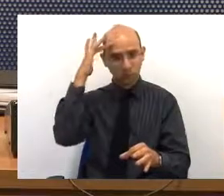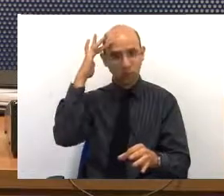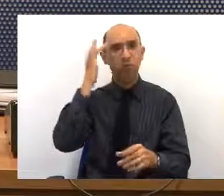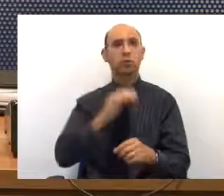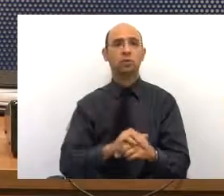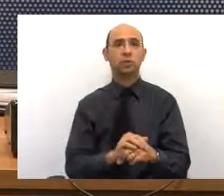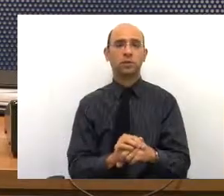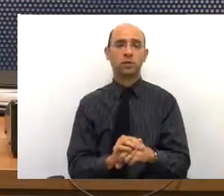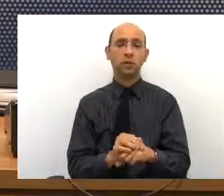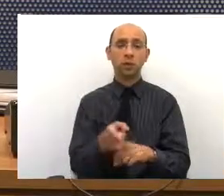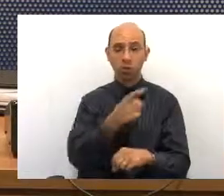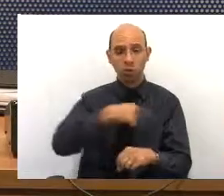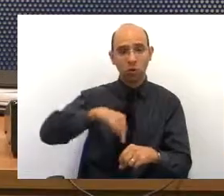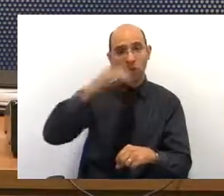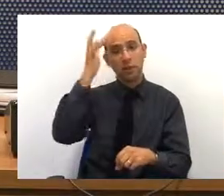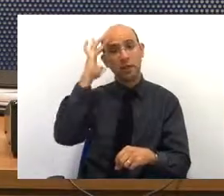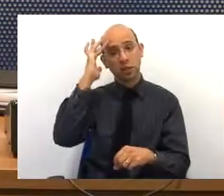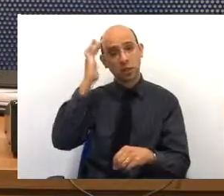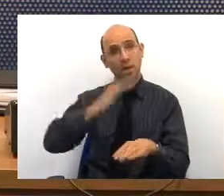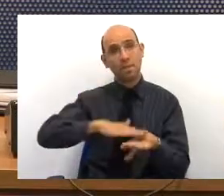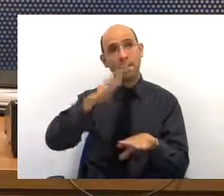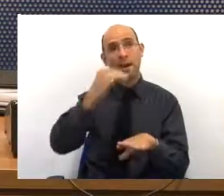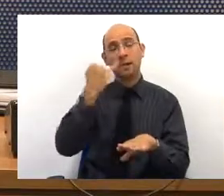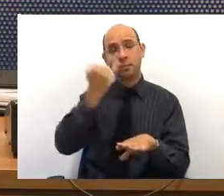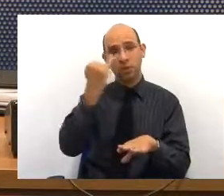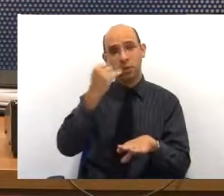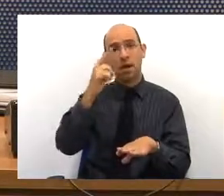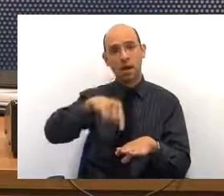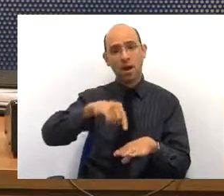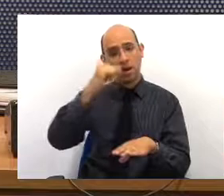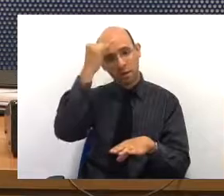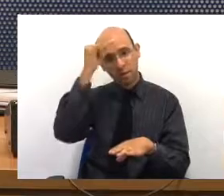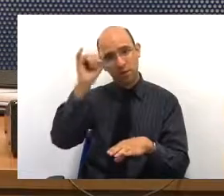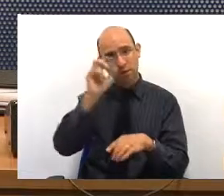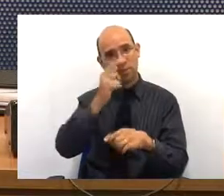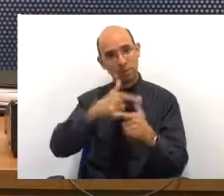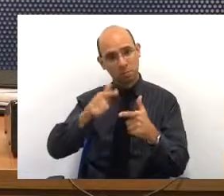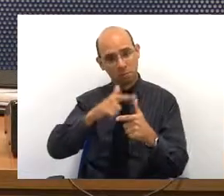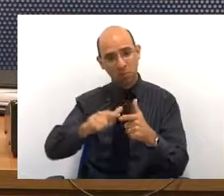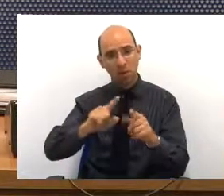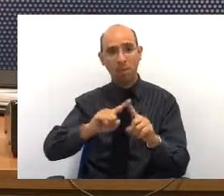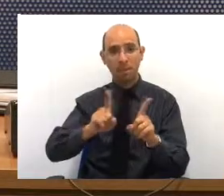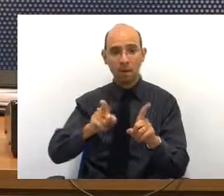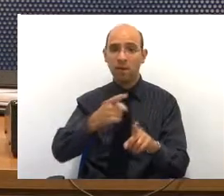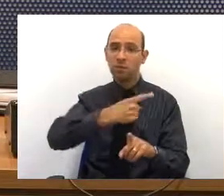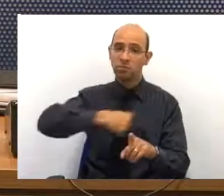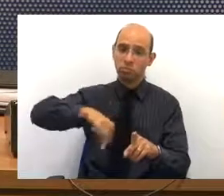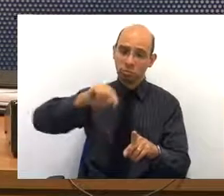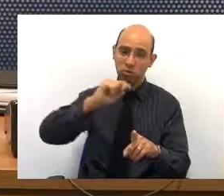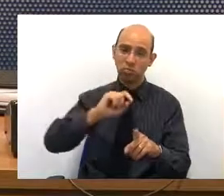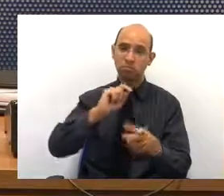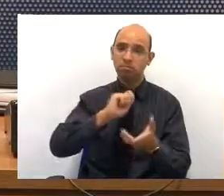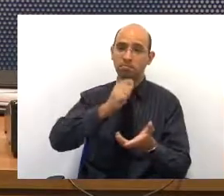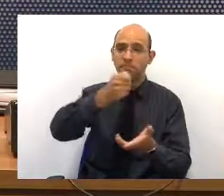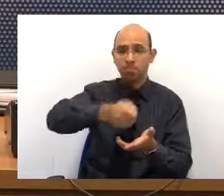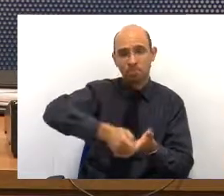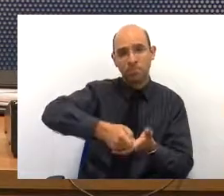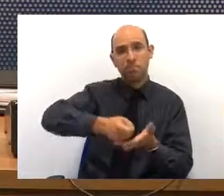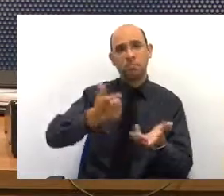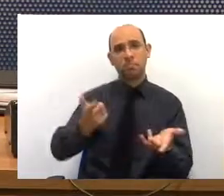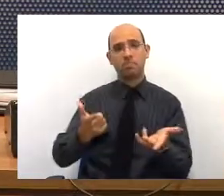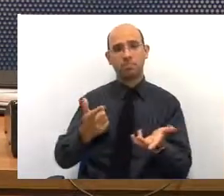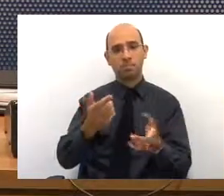mesmo a gente achando que o mais importante é a prevenção, a gente acaba gastando a maior parte do